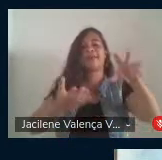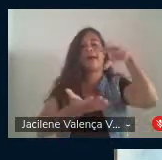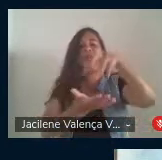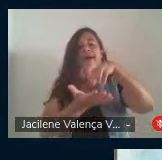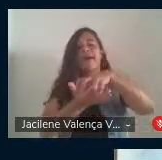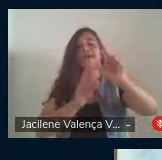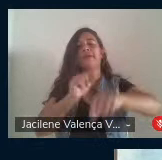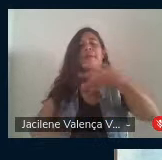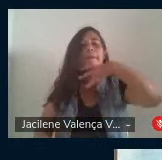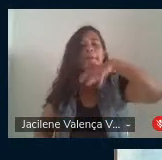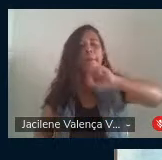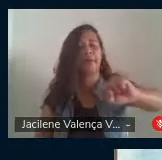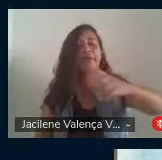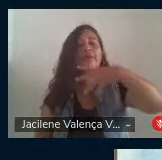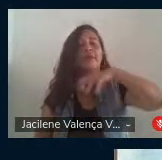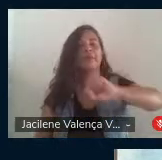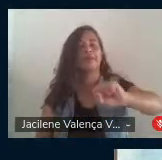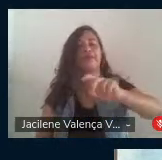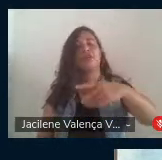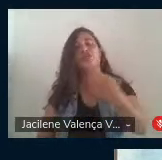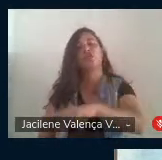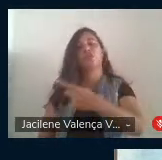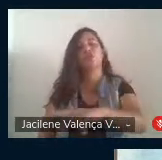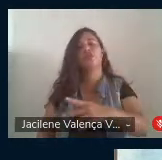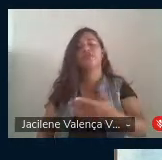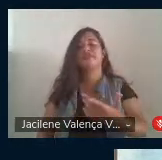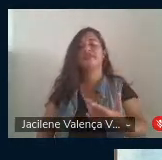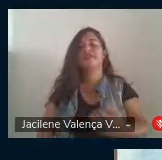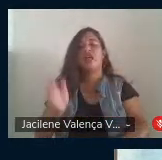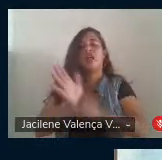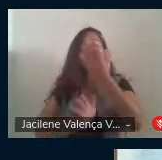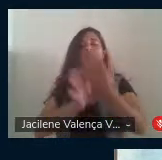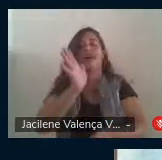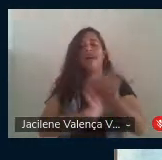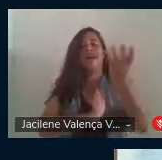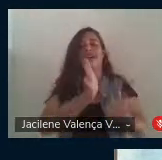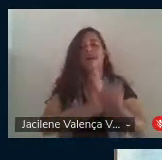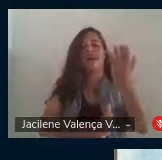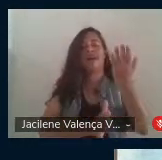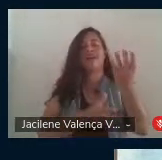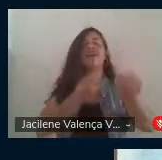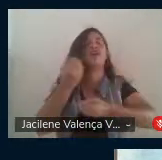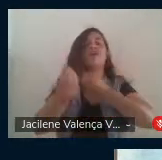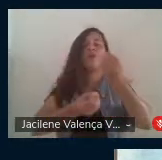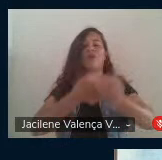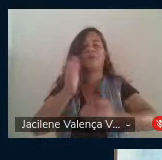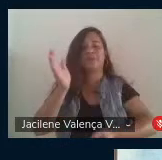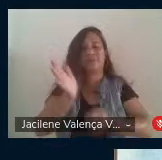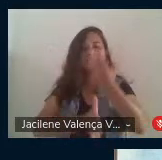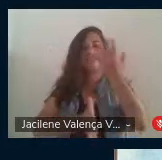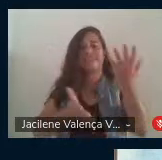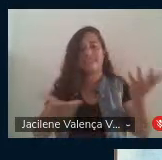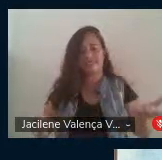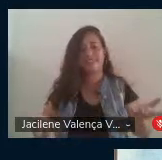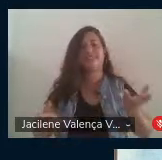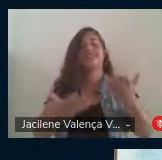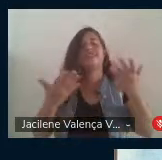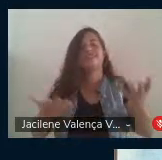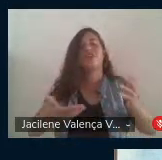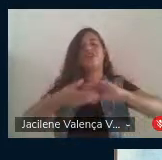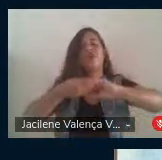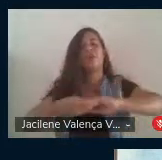Freire. Paulo Freire, a sua obra e a dimensão da sua obra. Então, inicialmente, eu quero cumprimentar o professor